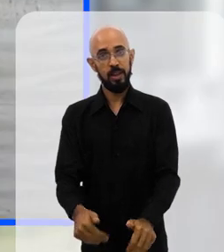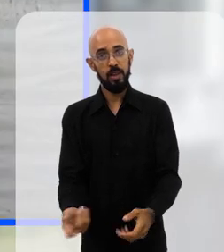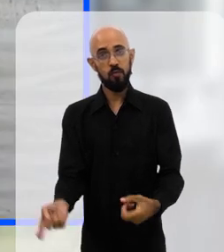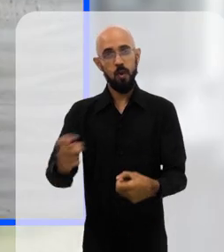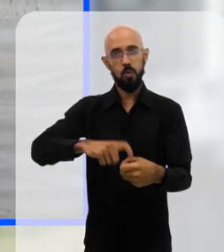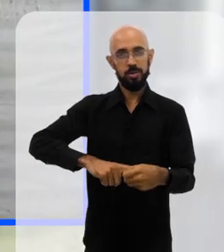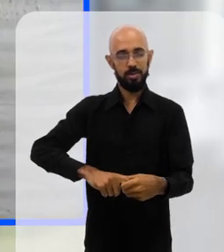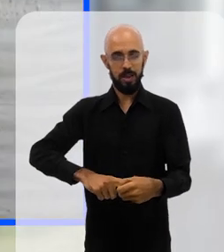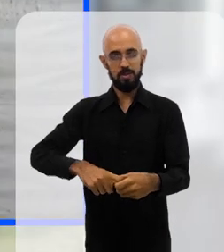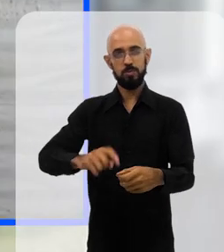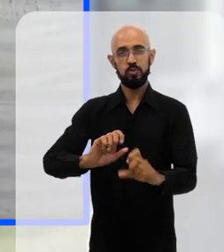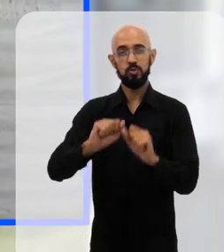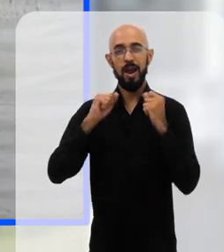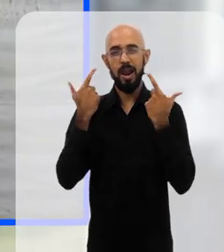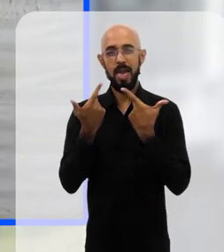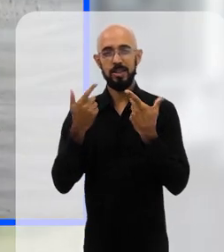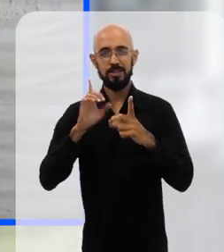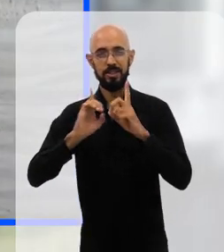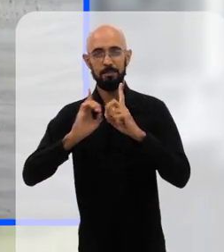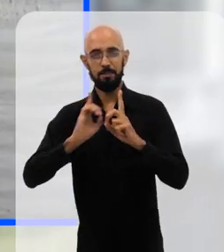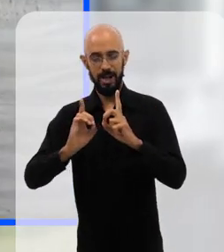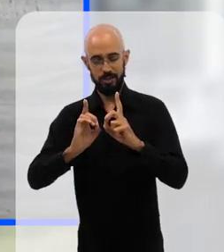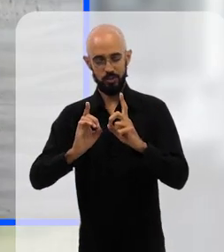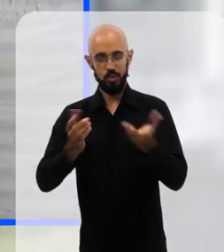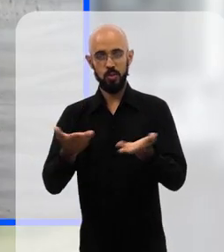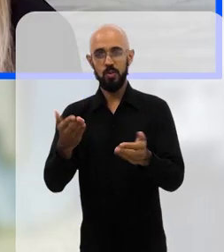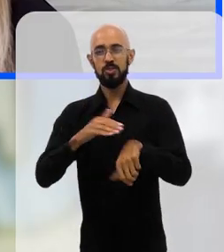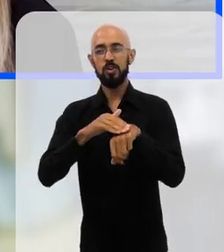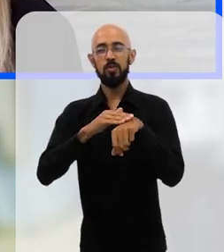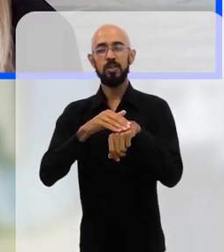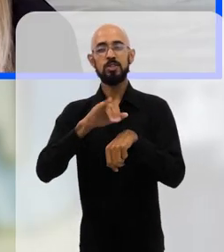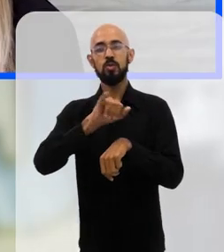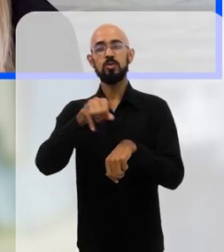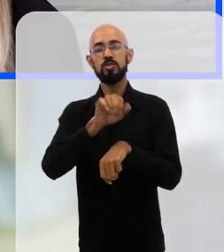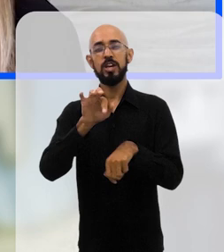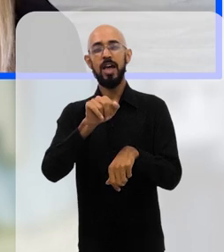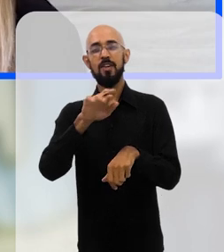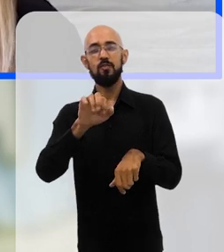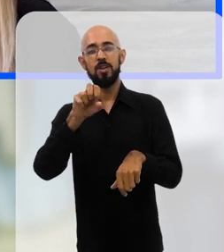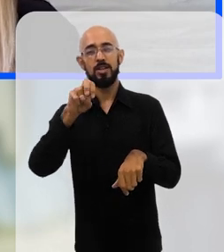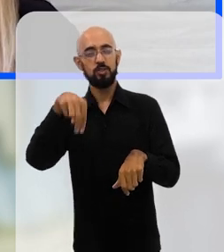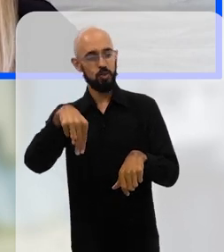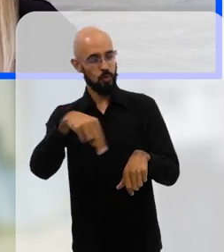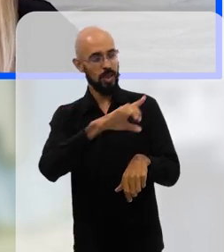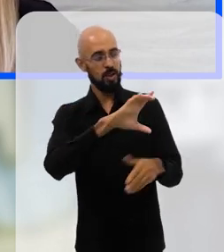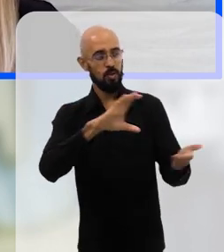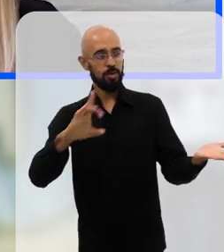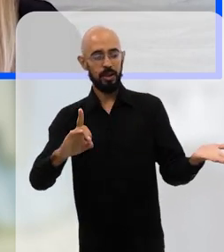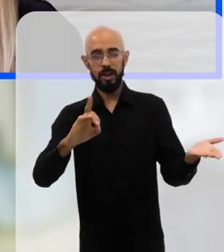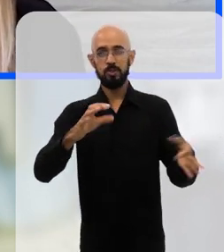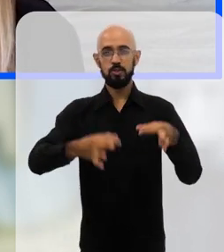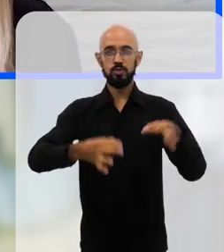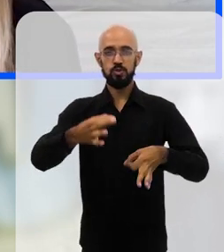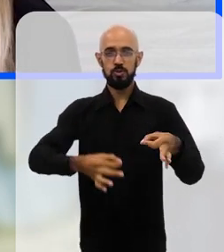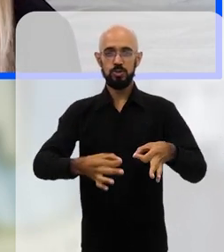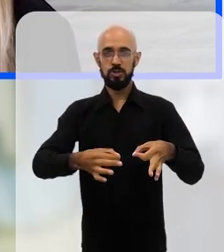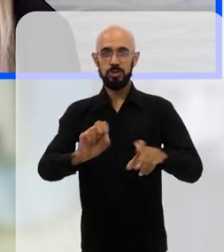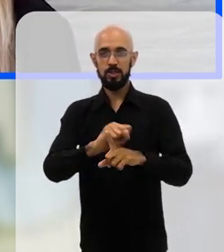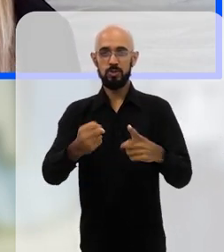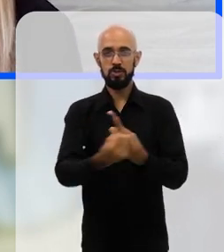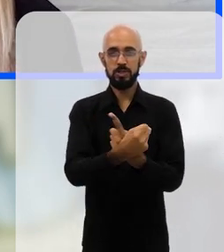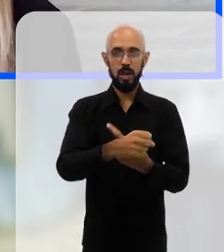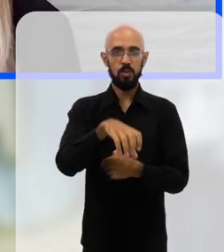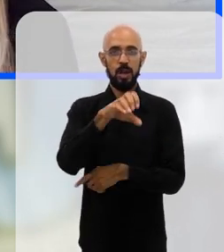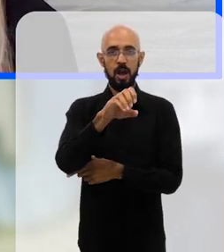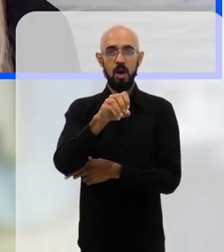Estamos de volta em um alérgico debate de hoje, eu converso com Jefferson Nascimento, coordenador de Justiça Social e Econômica da